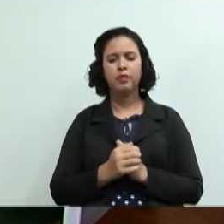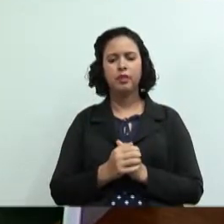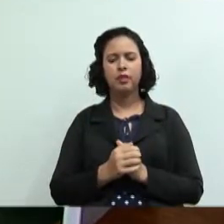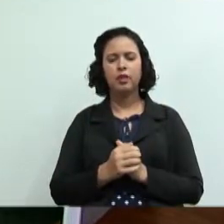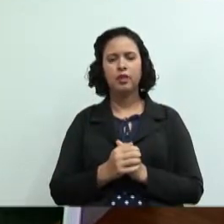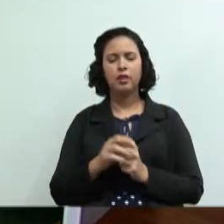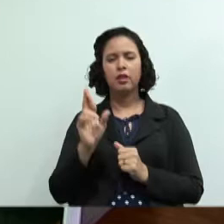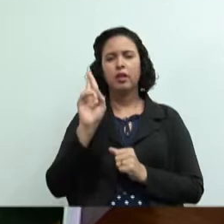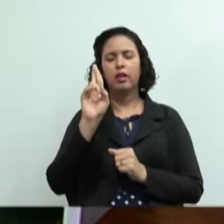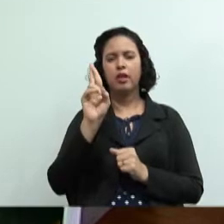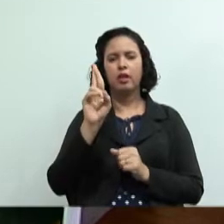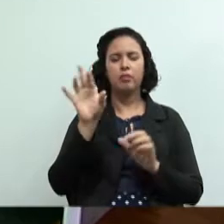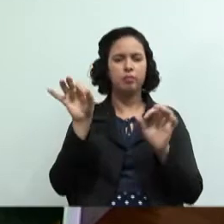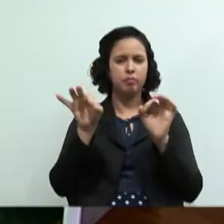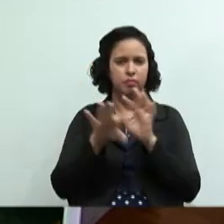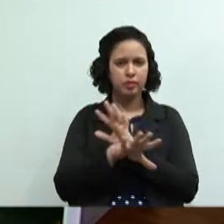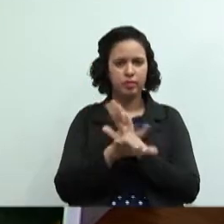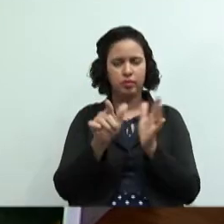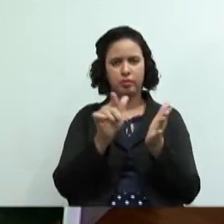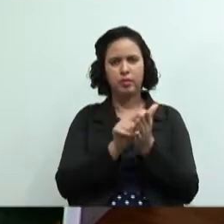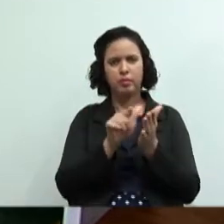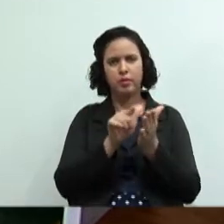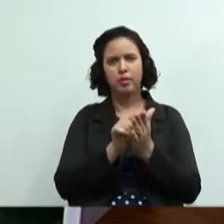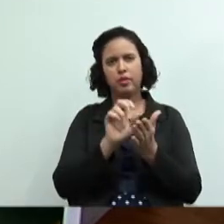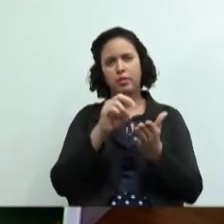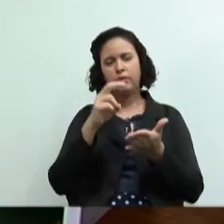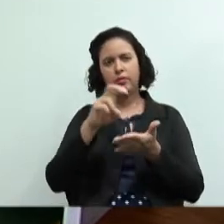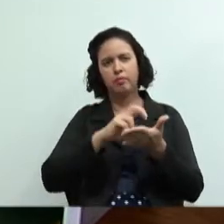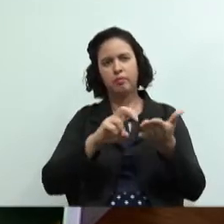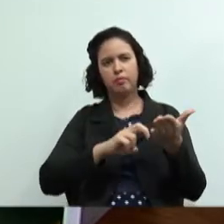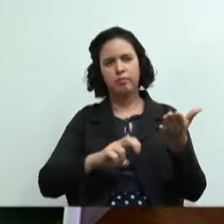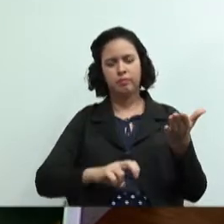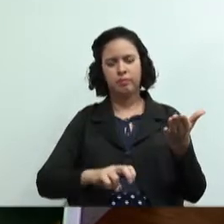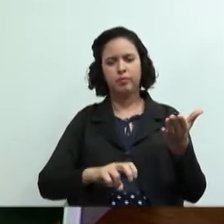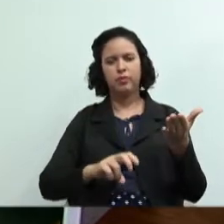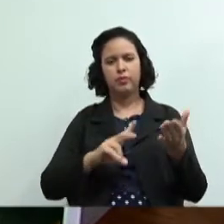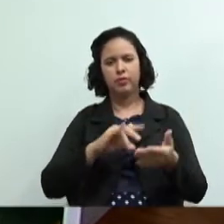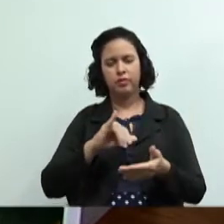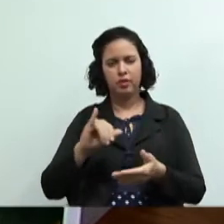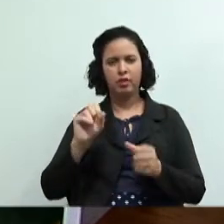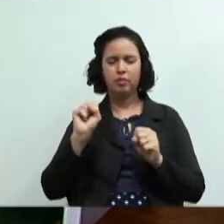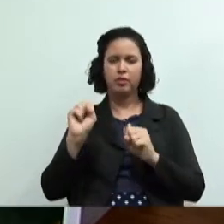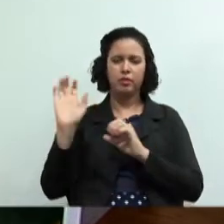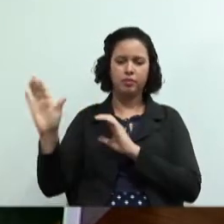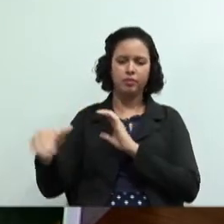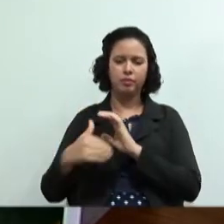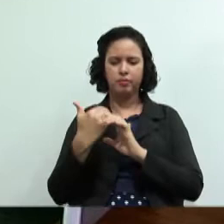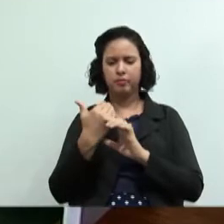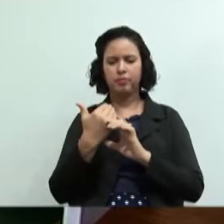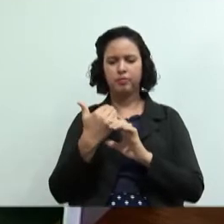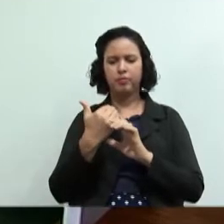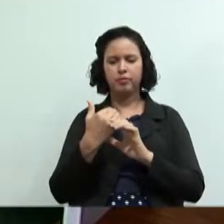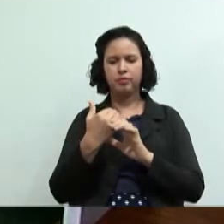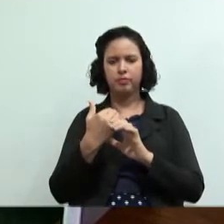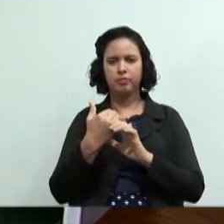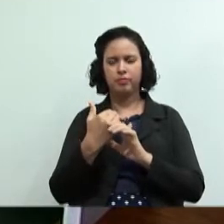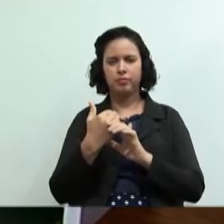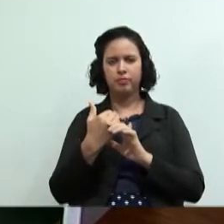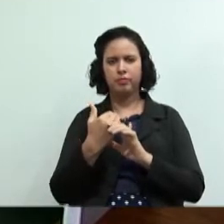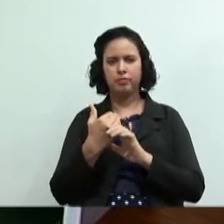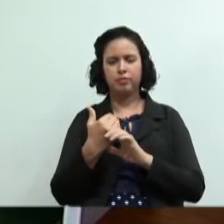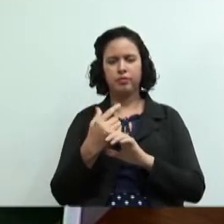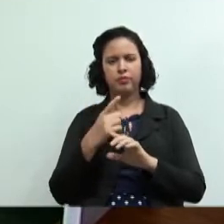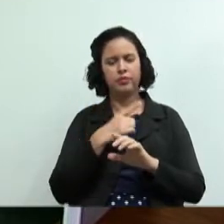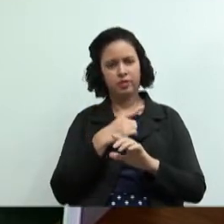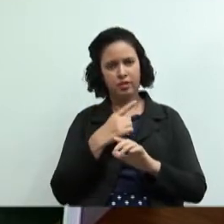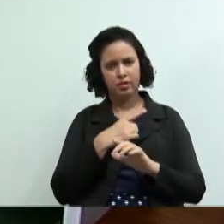pronto seja em papel ou seja impresso dessa forma aqui vai poder nos enviar tá pra cá e nós vamos